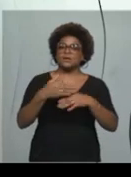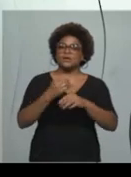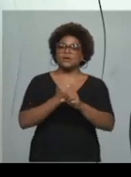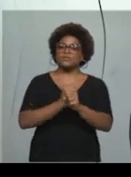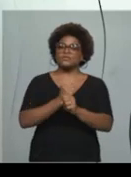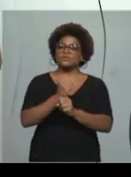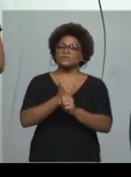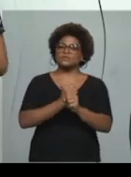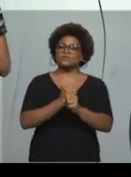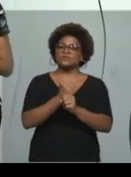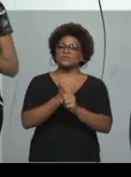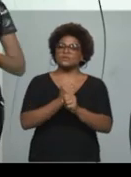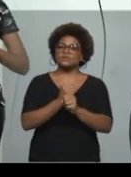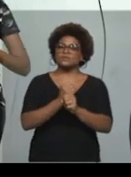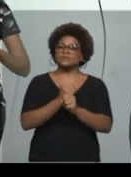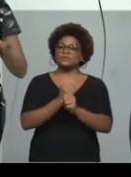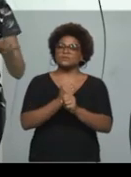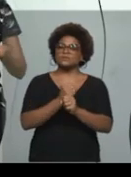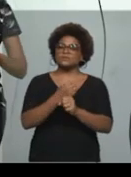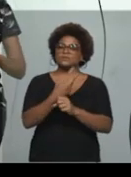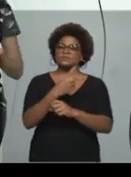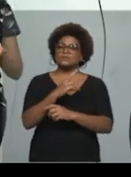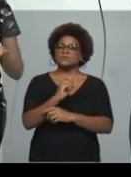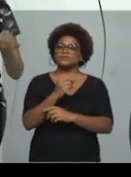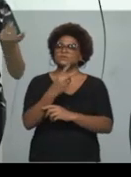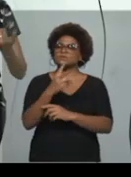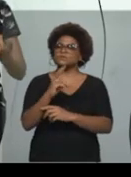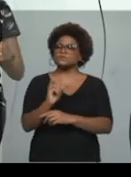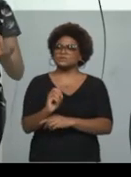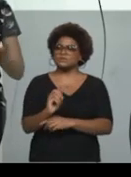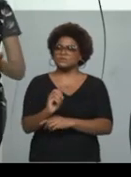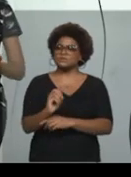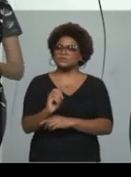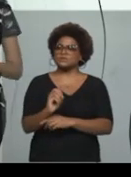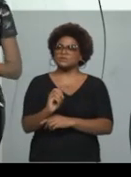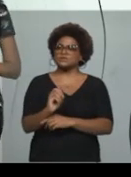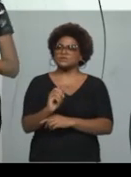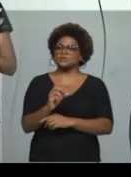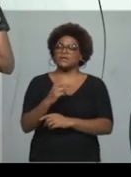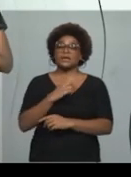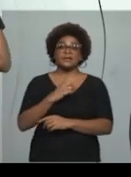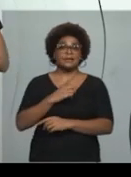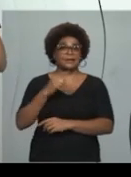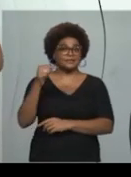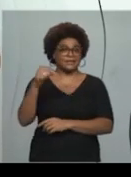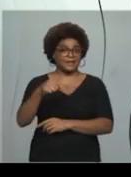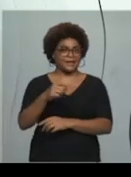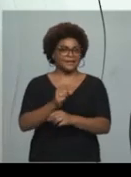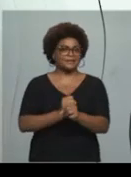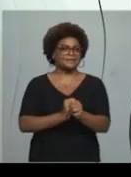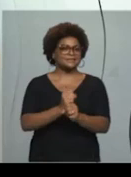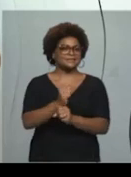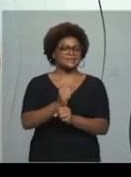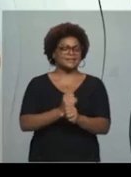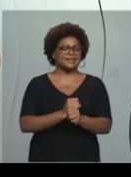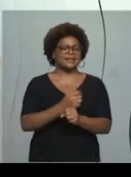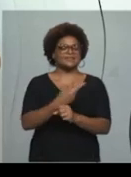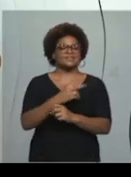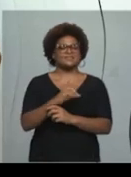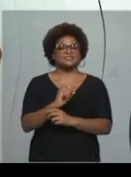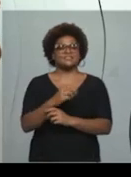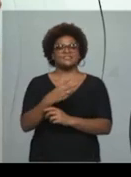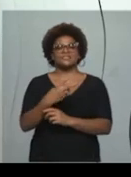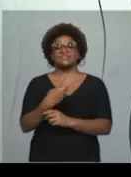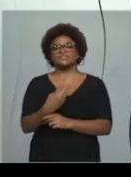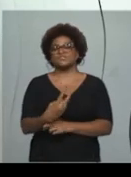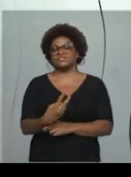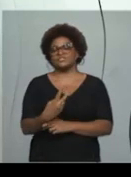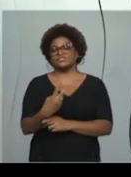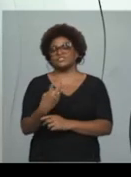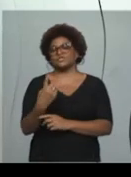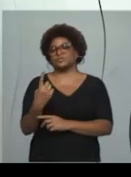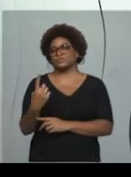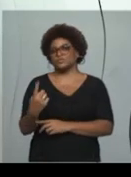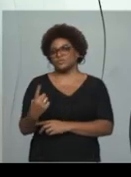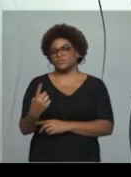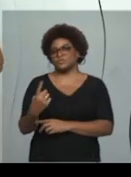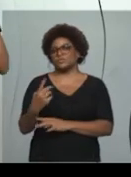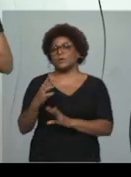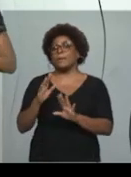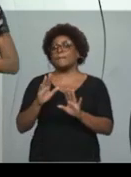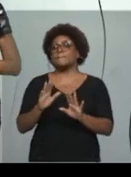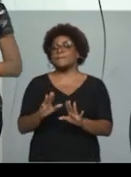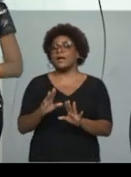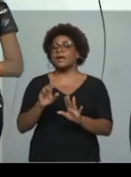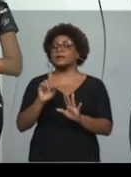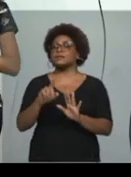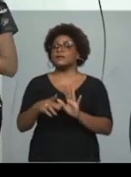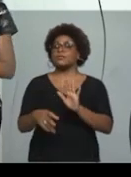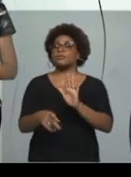que foi realizada esse ano, 2021, foi realizada esse ano, mas refere-se